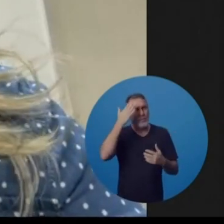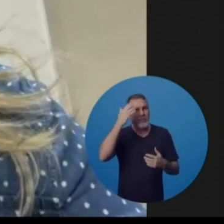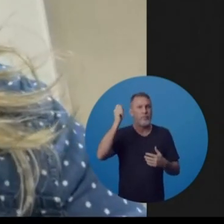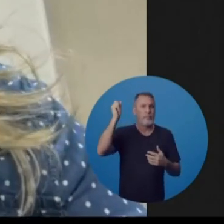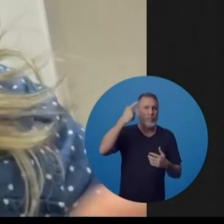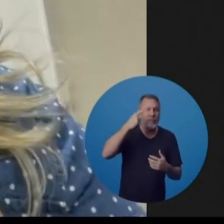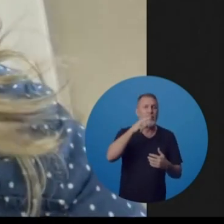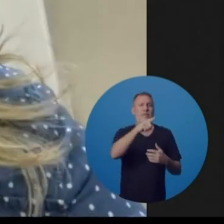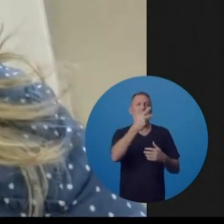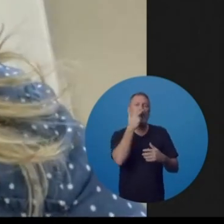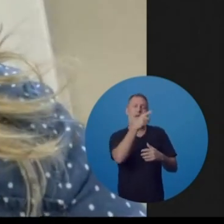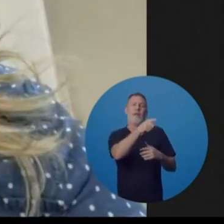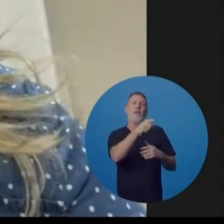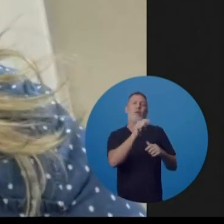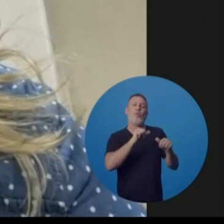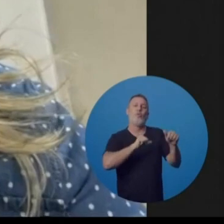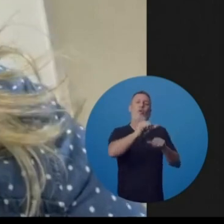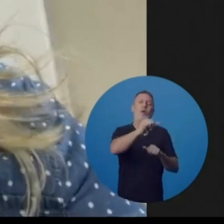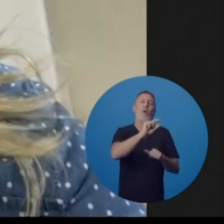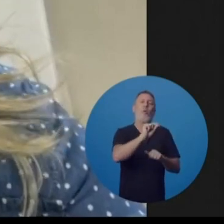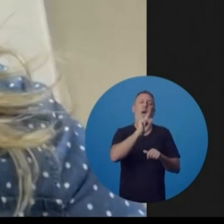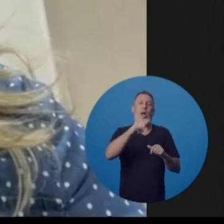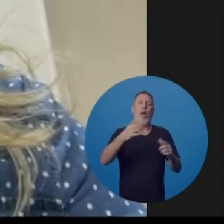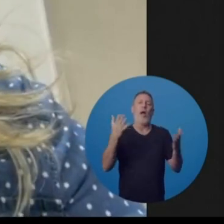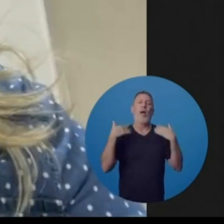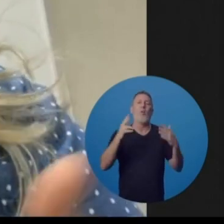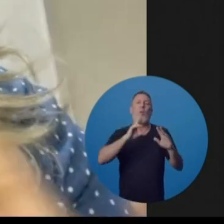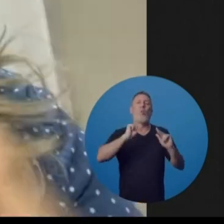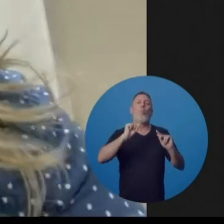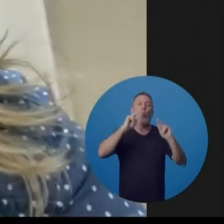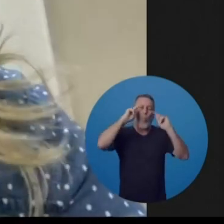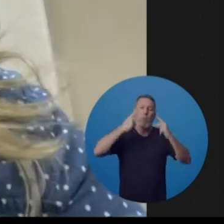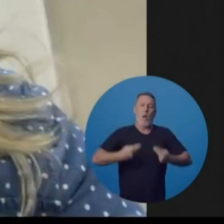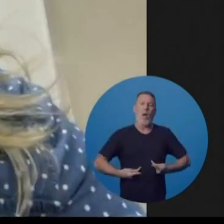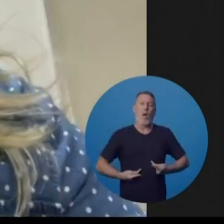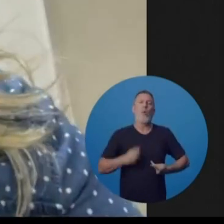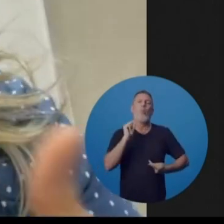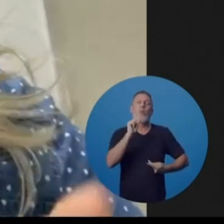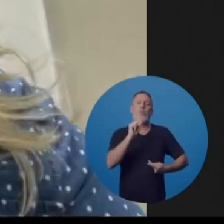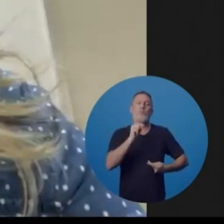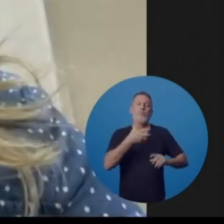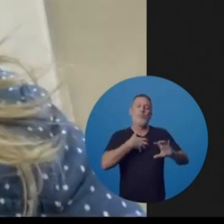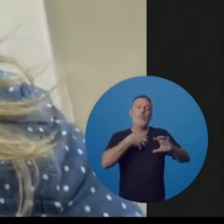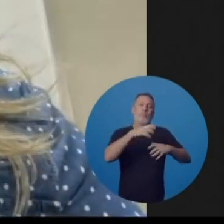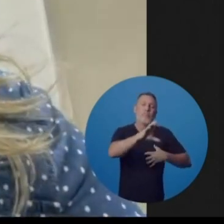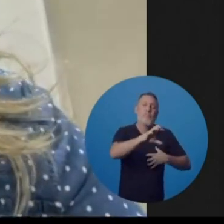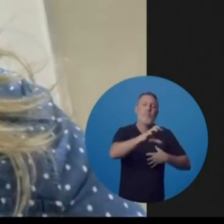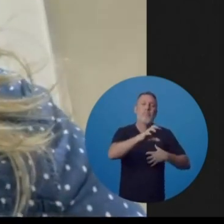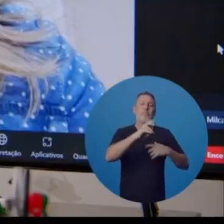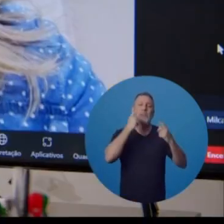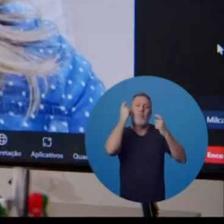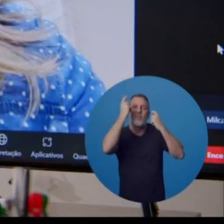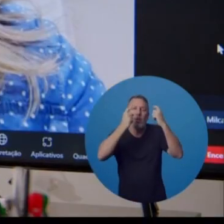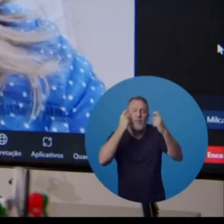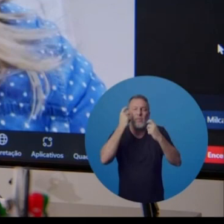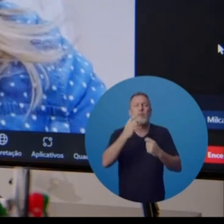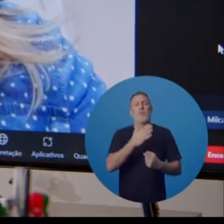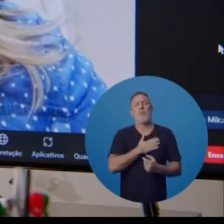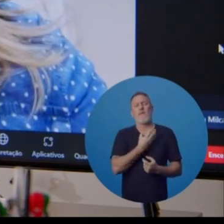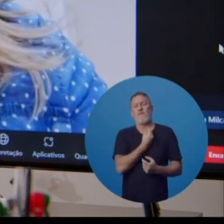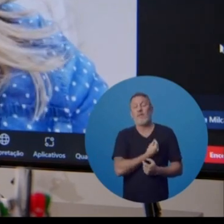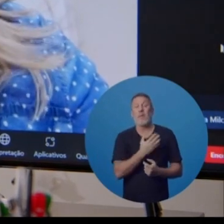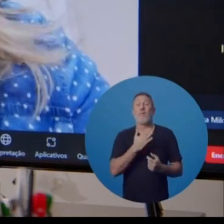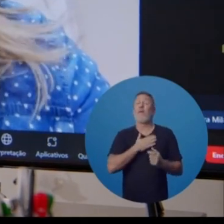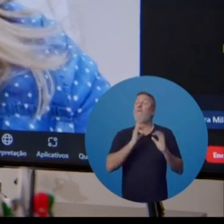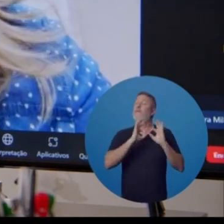né, do sol. E vocês aí têm o calor humano, né, de acolhimento, de preocupação. Eu devo